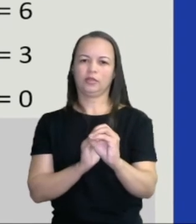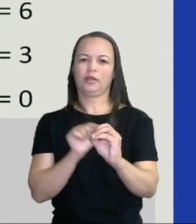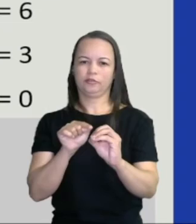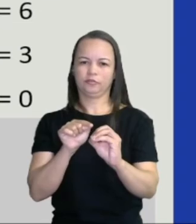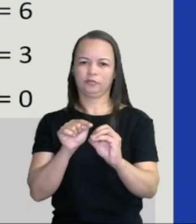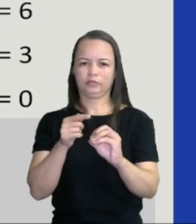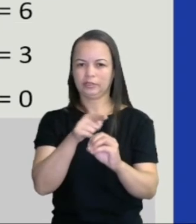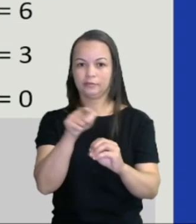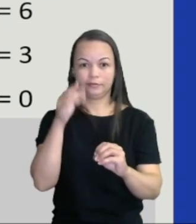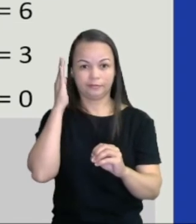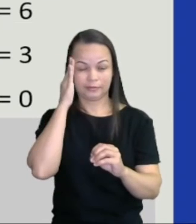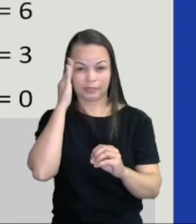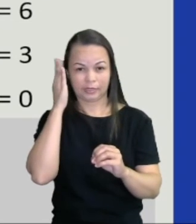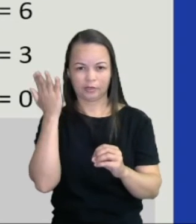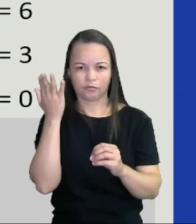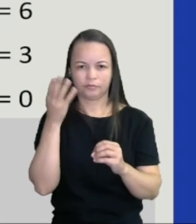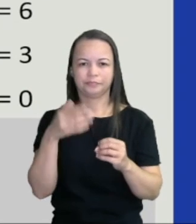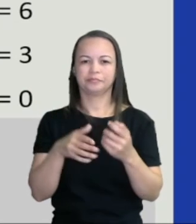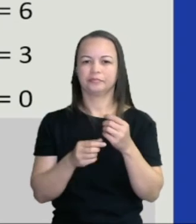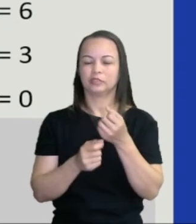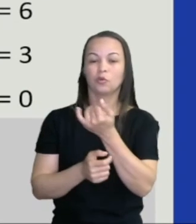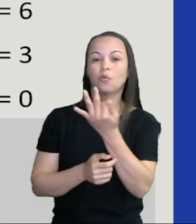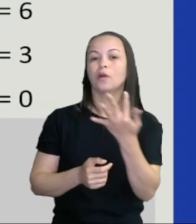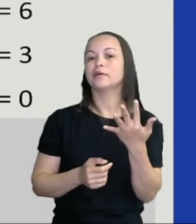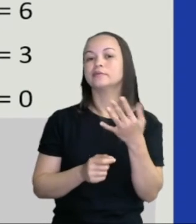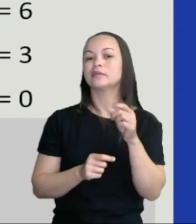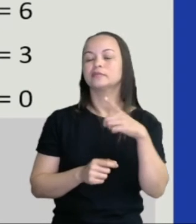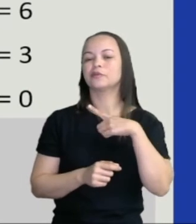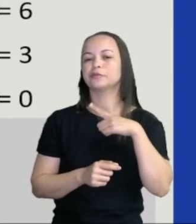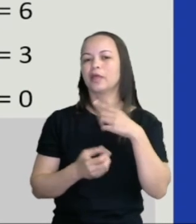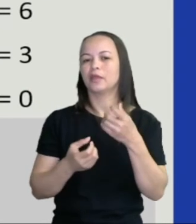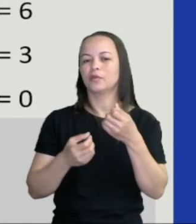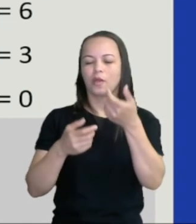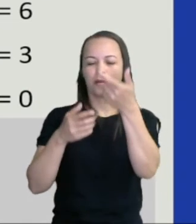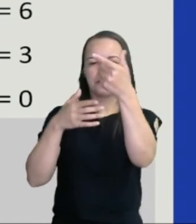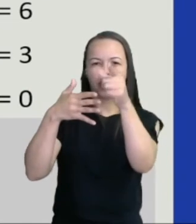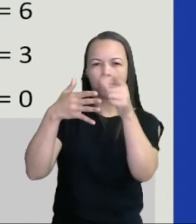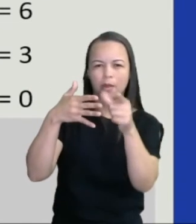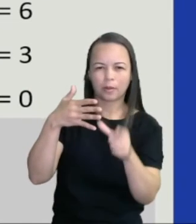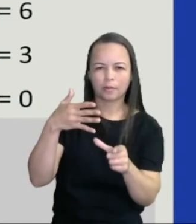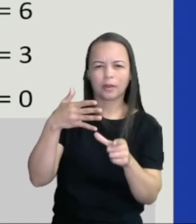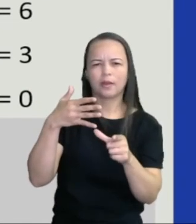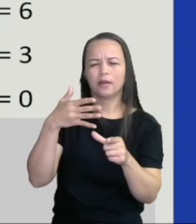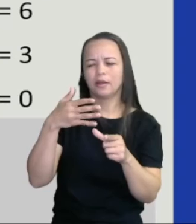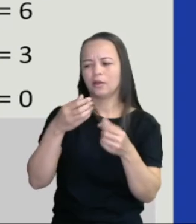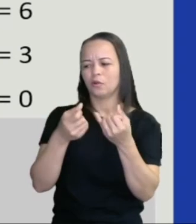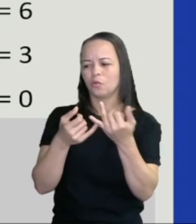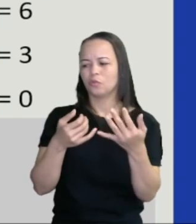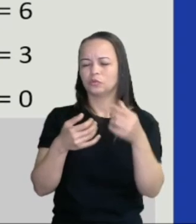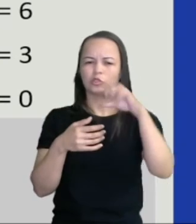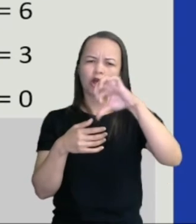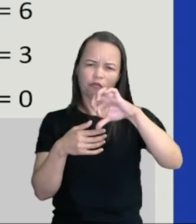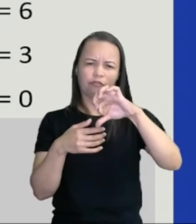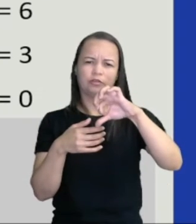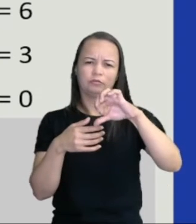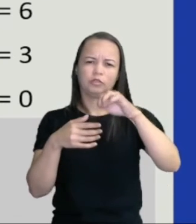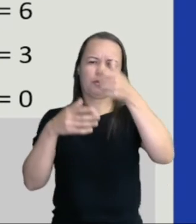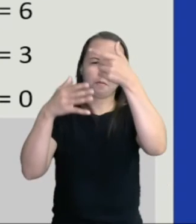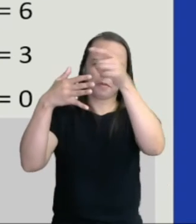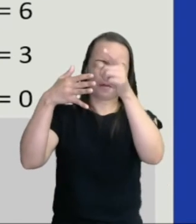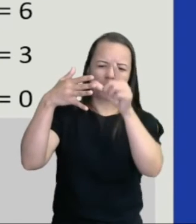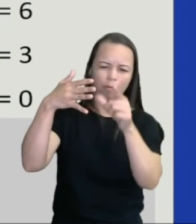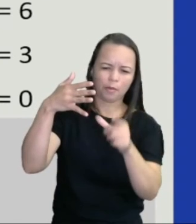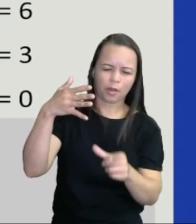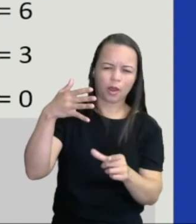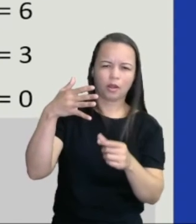Deu para entender? Quantas repetições eu tenho? 1, 2, 3, 4, 5, 6, 7, 8, 9. Então,